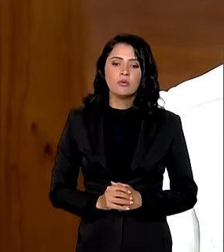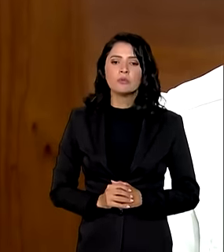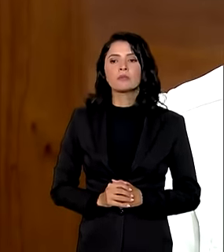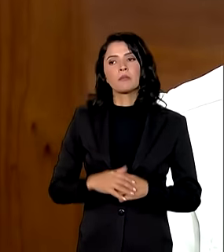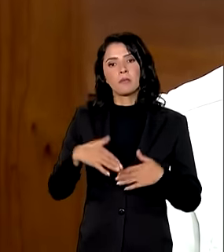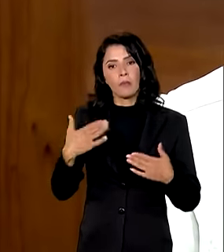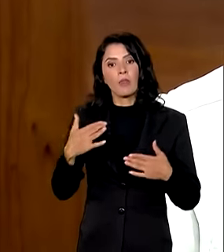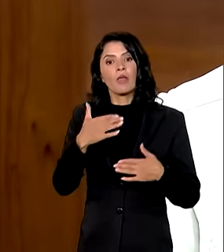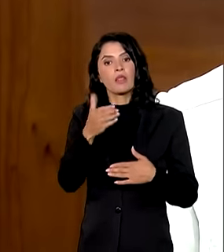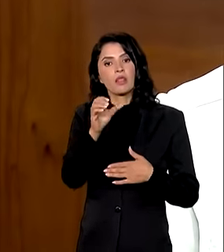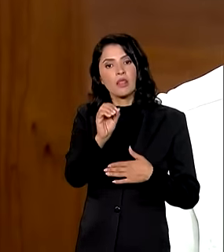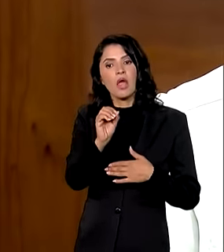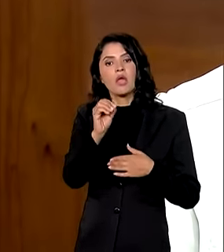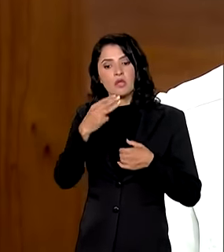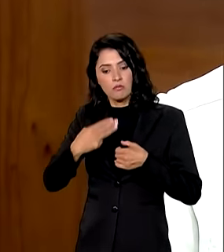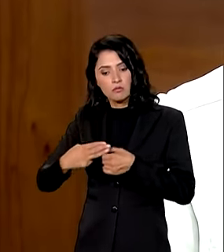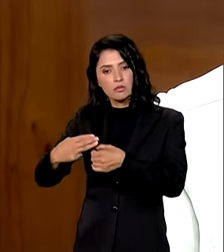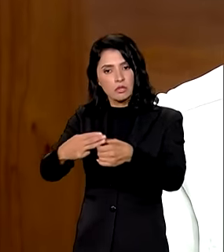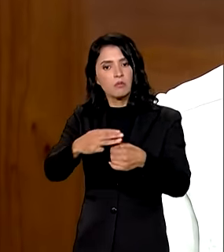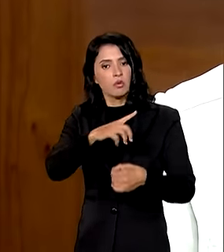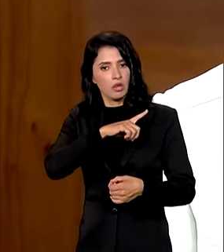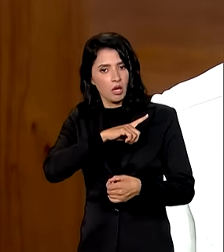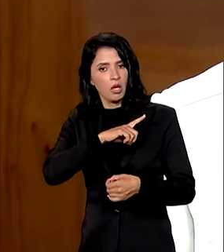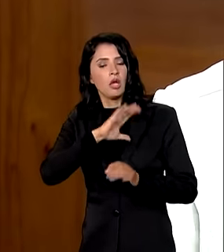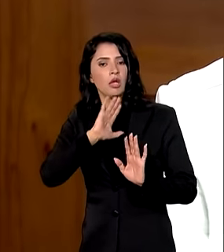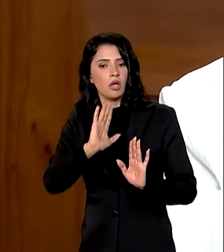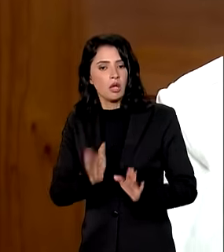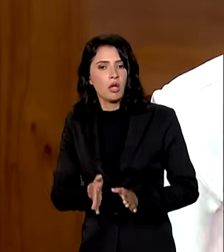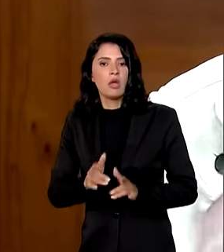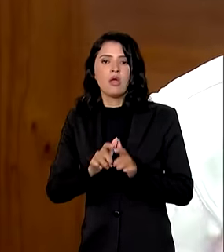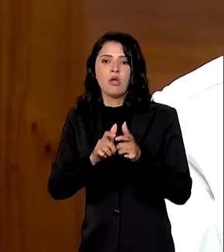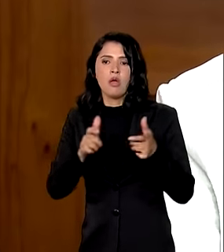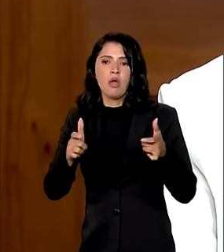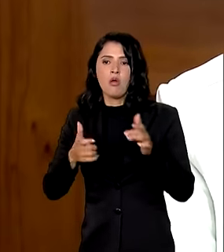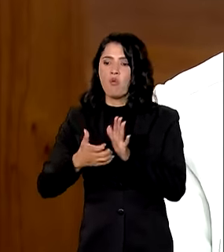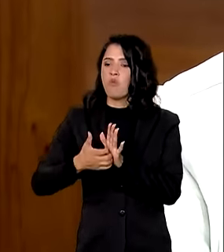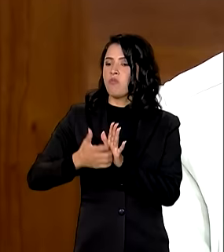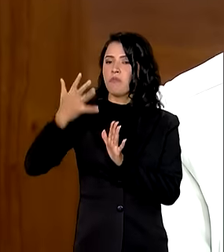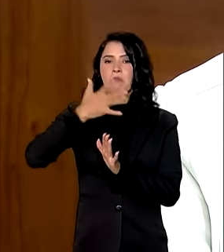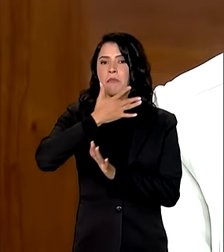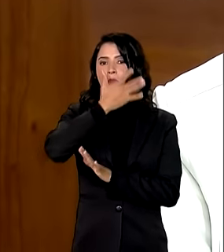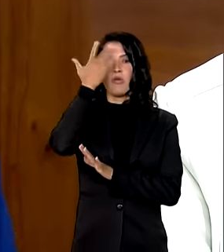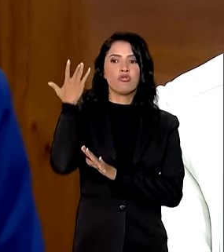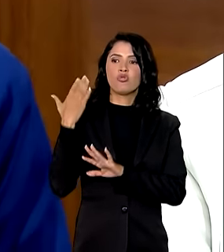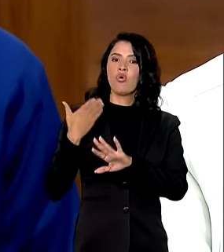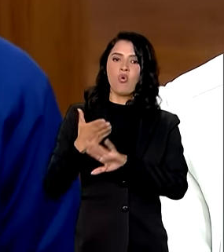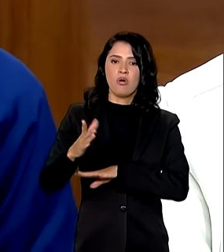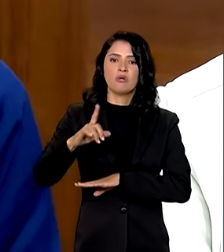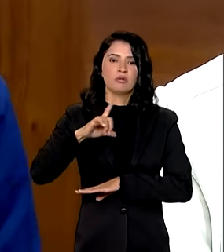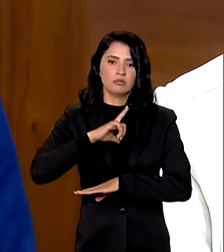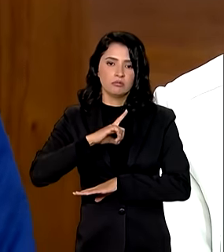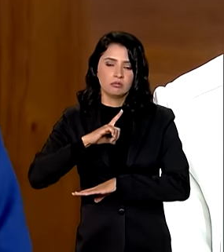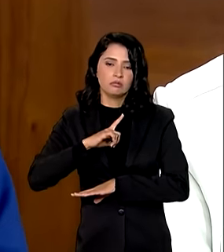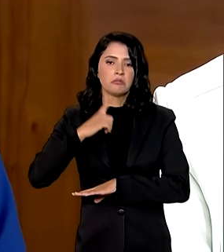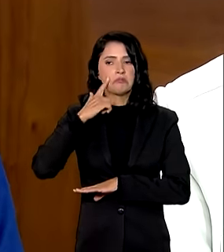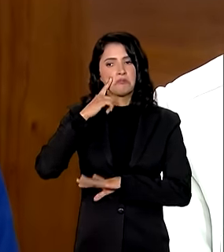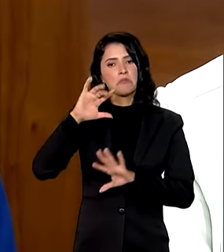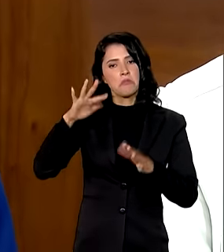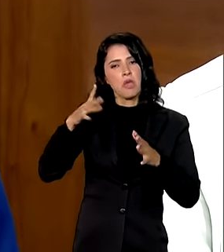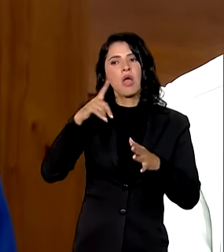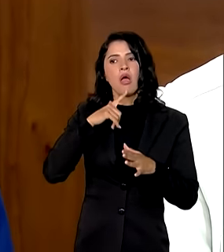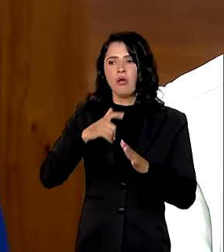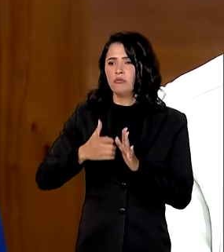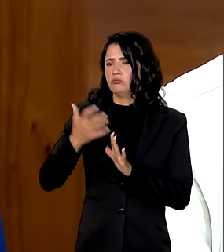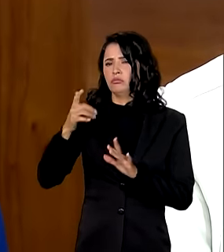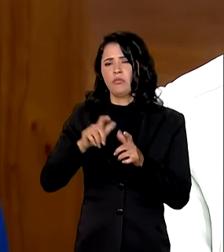Preferencialmente os 10 municípios que têm as maiores quantidades de pessoas abrigadas. Há uma concentração